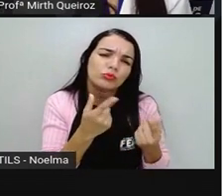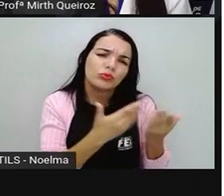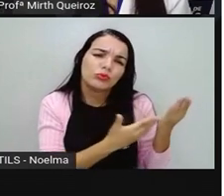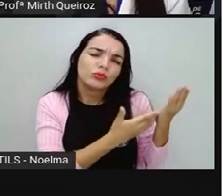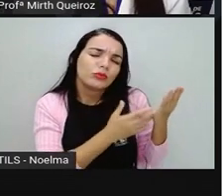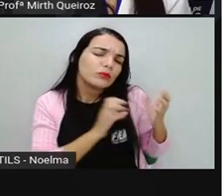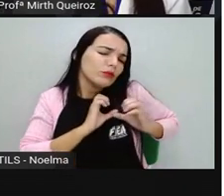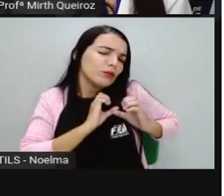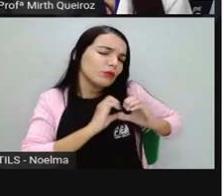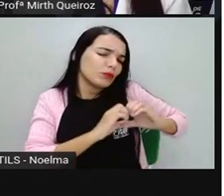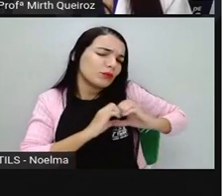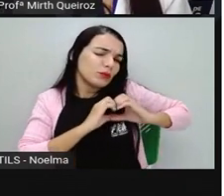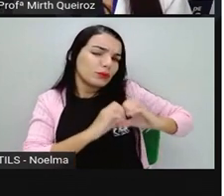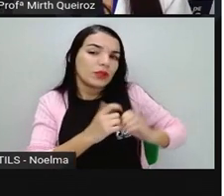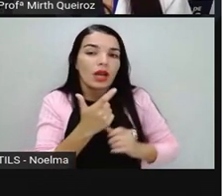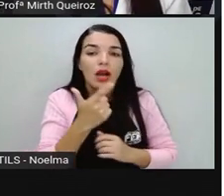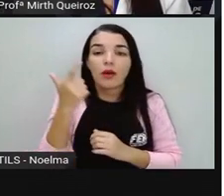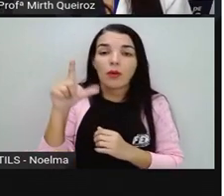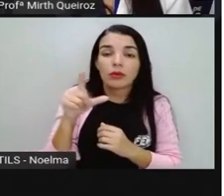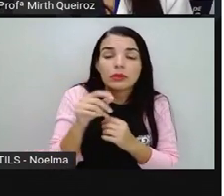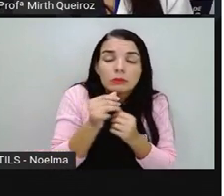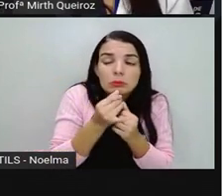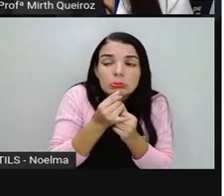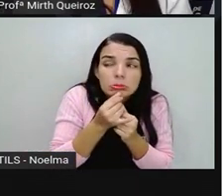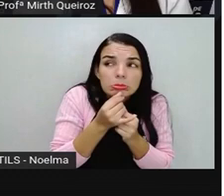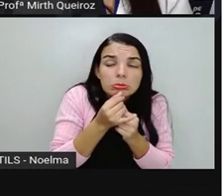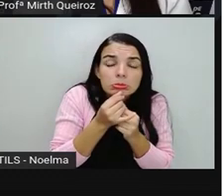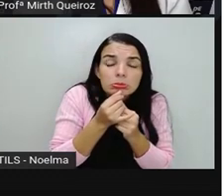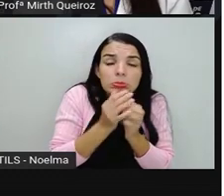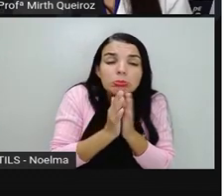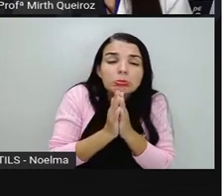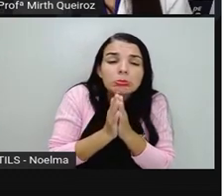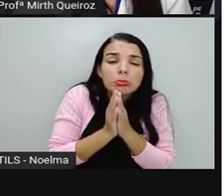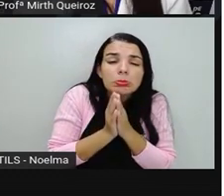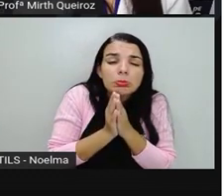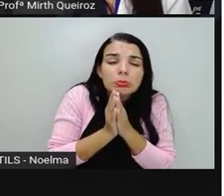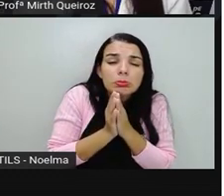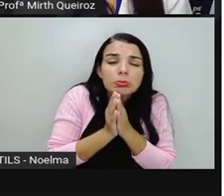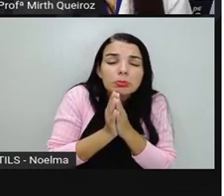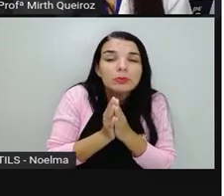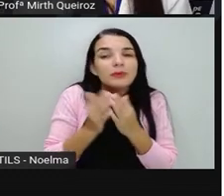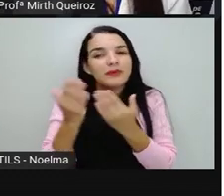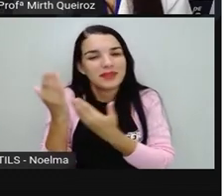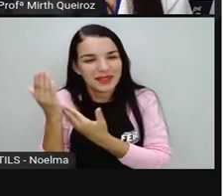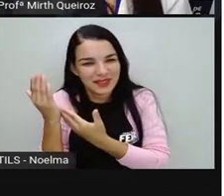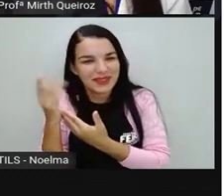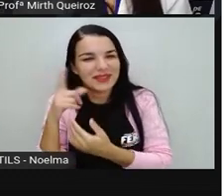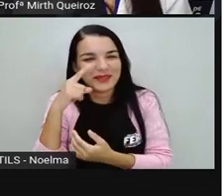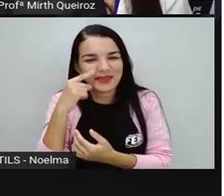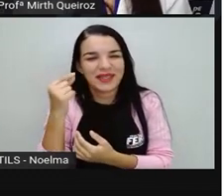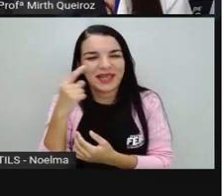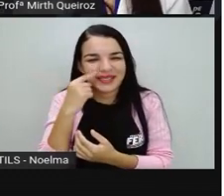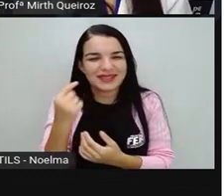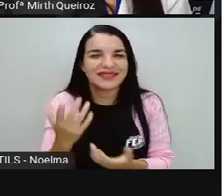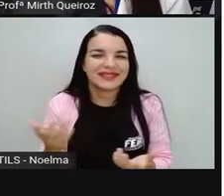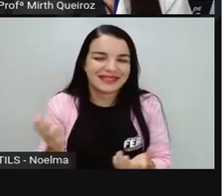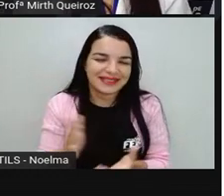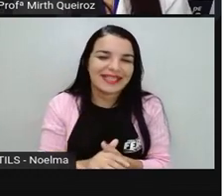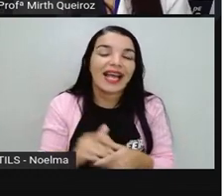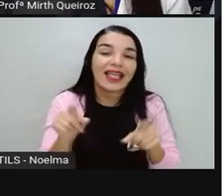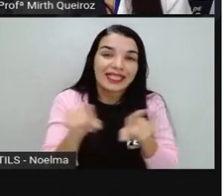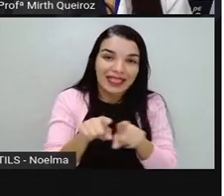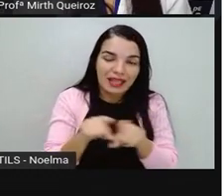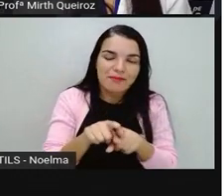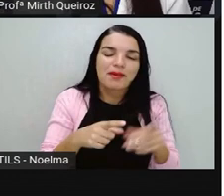apaixonado. O outro, né? Todo aí pedindo piedade, né? Que é o do gatinho. Os GIFs